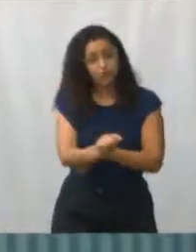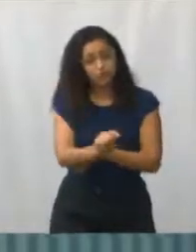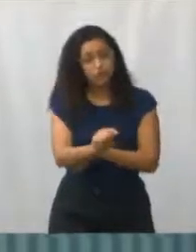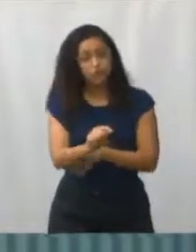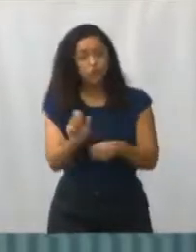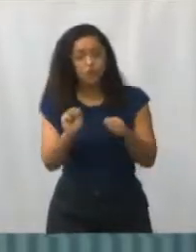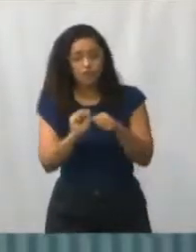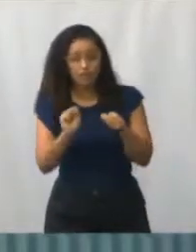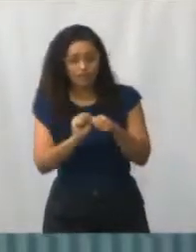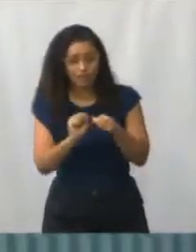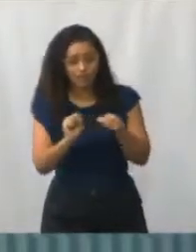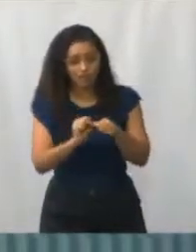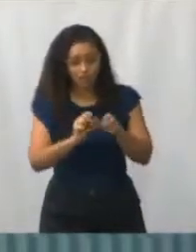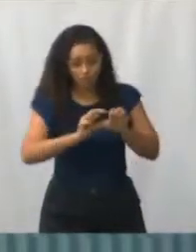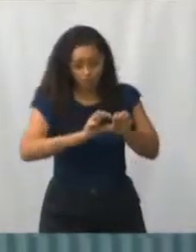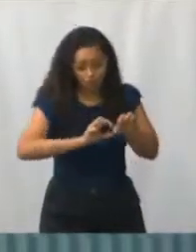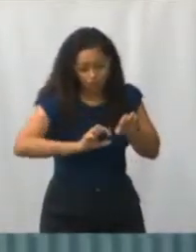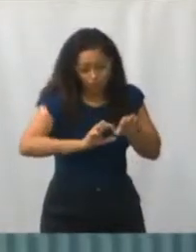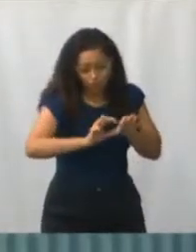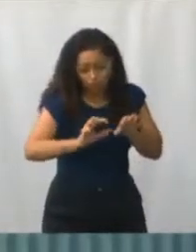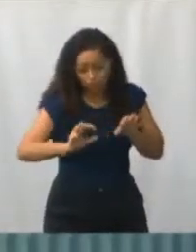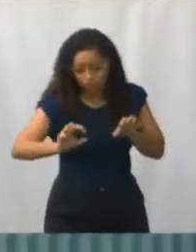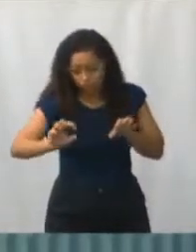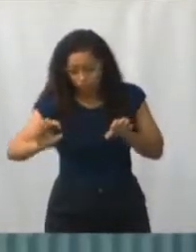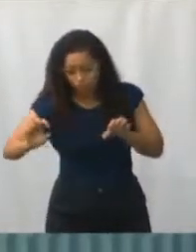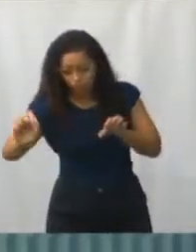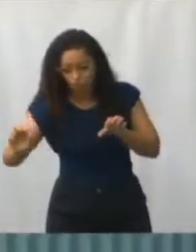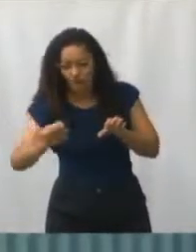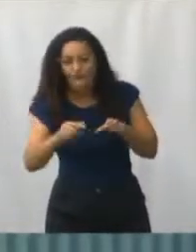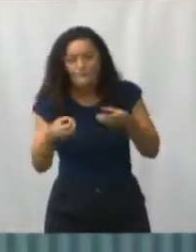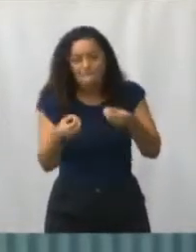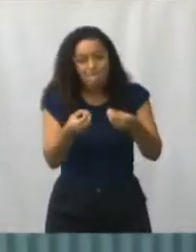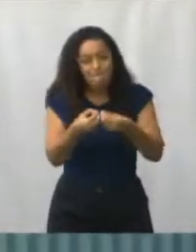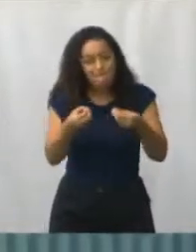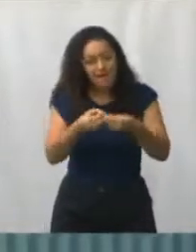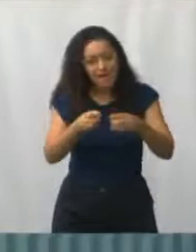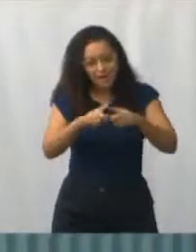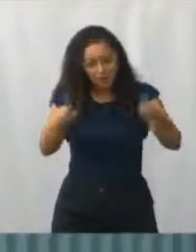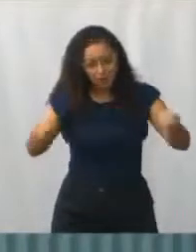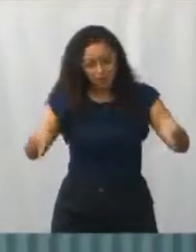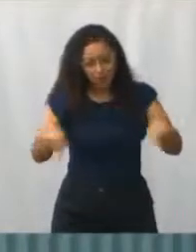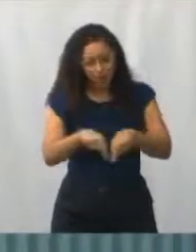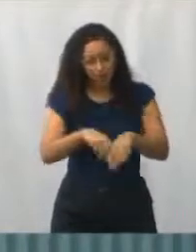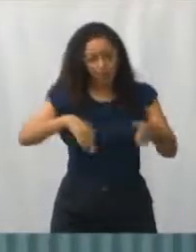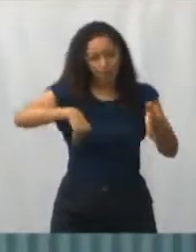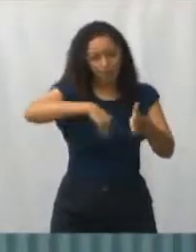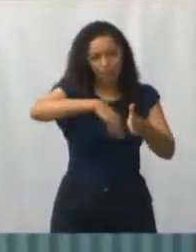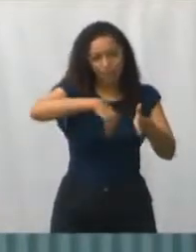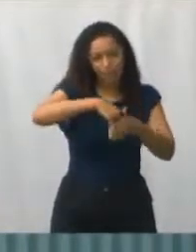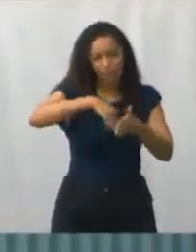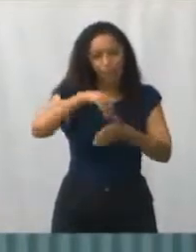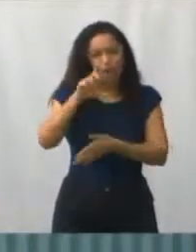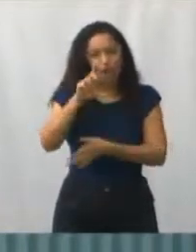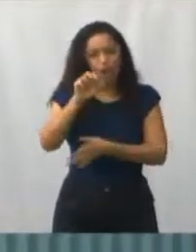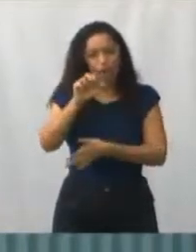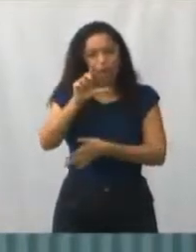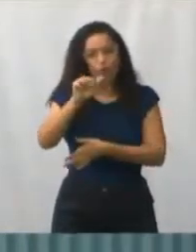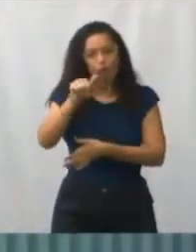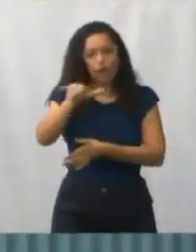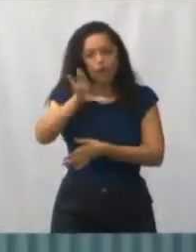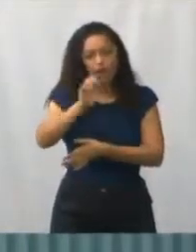na elevatória, que antigamente era a rua Castelo Branco, hoje é a escadaria Castelo Branco, hoje é a escadaria